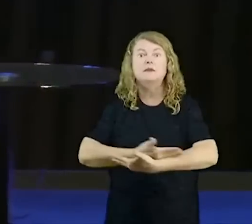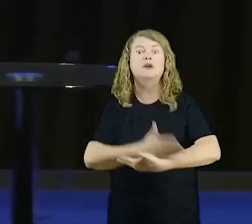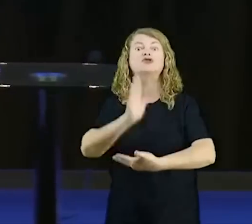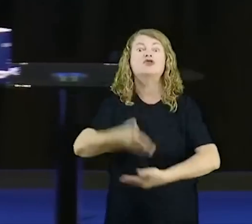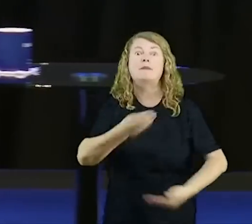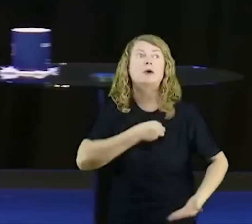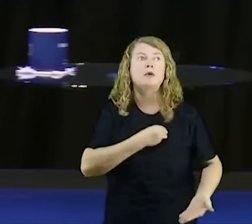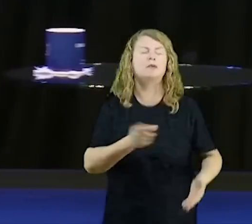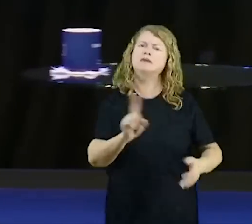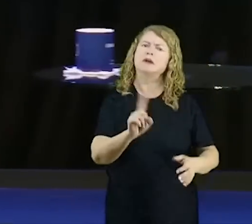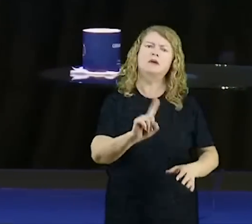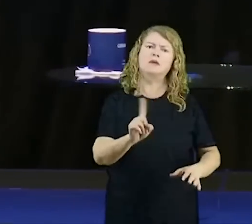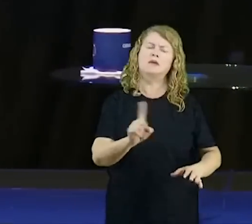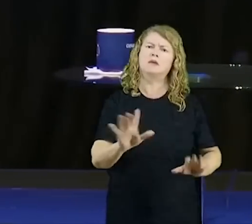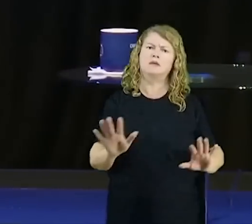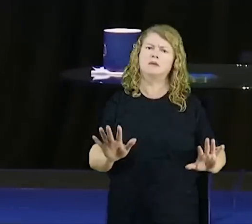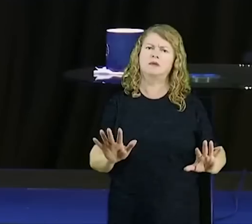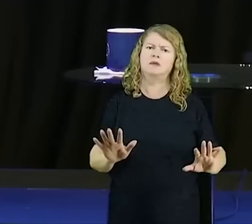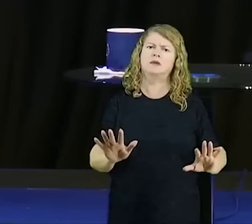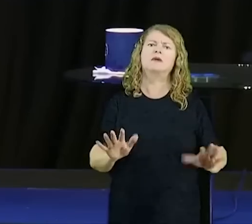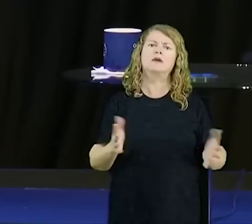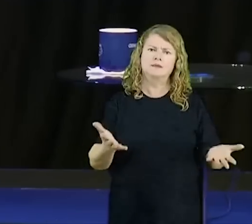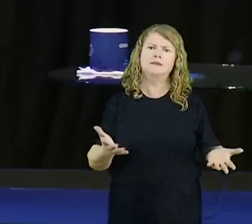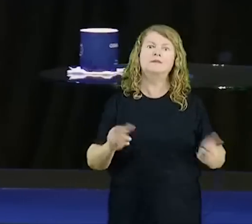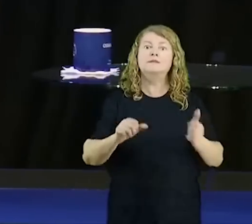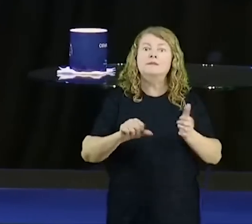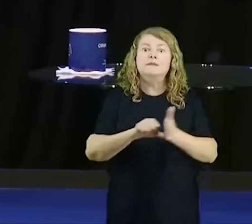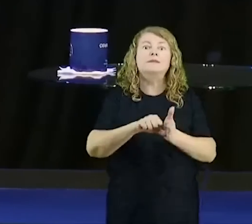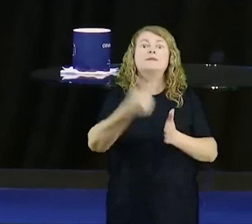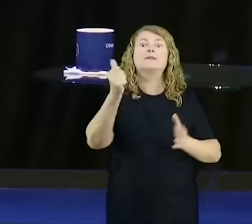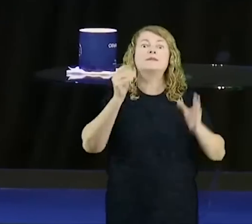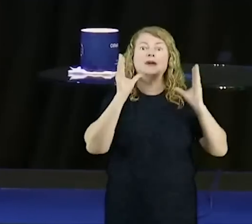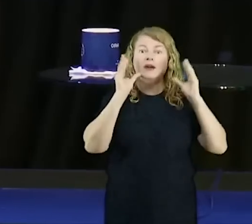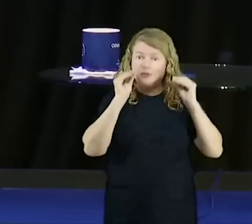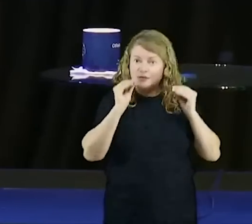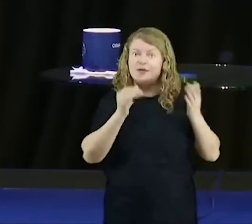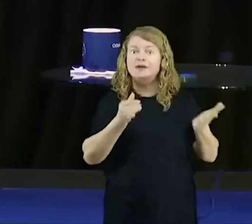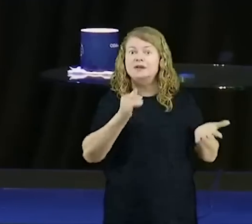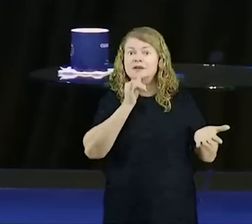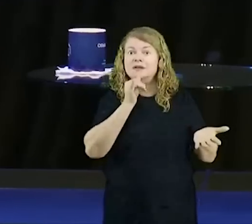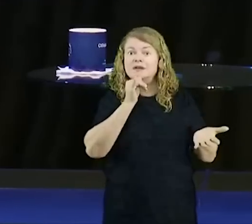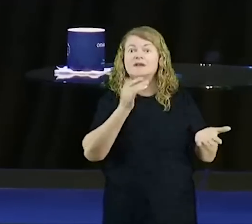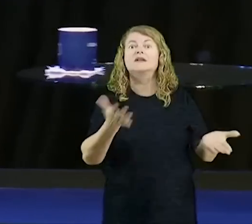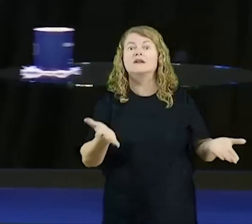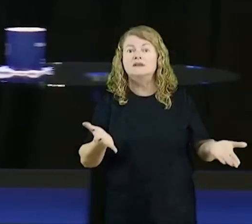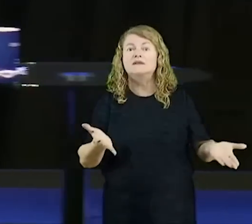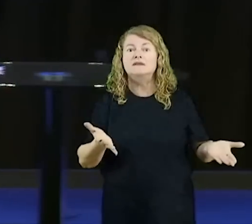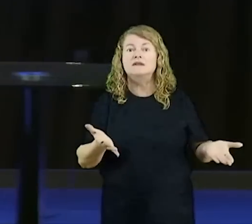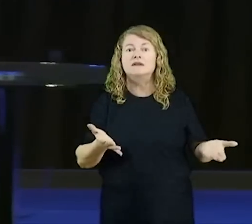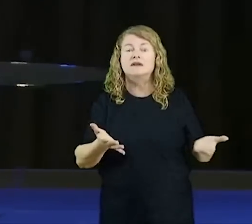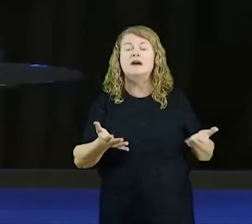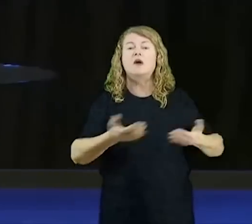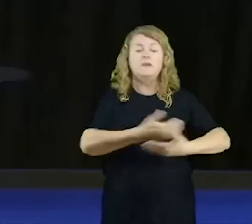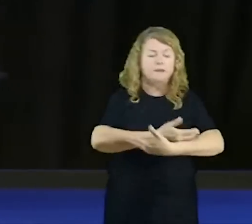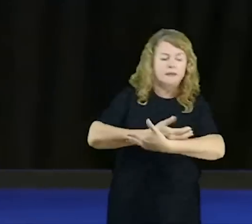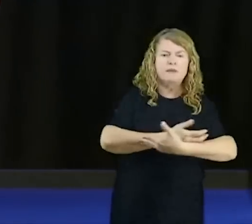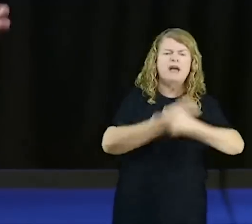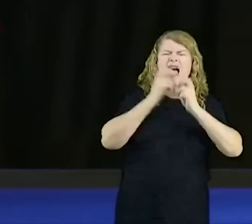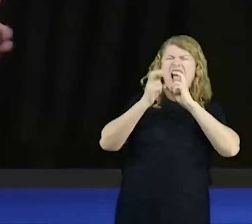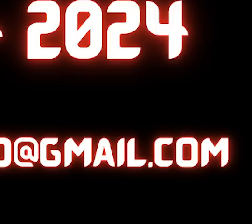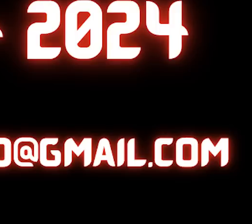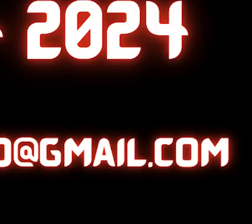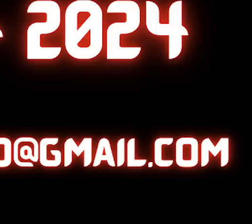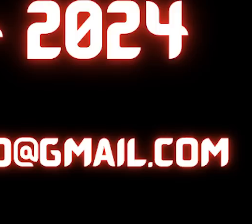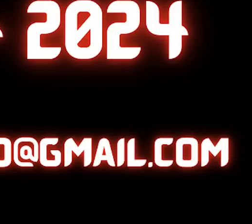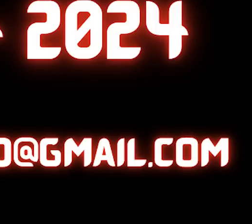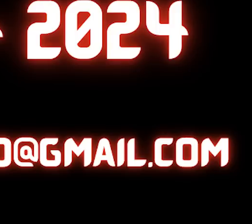você berrou, querendo leite da tua mãe. Você não quer saber se tua mãe tinha feito parto normal, cesárea, se ela estava doída ou não